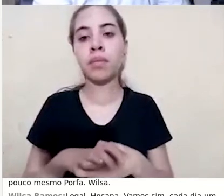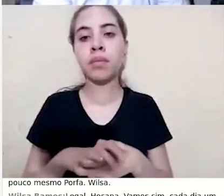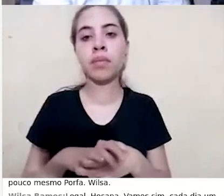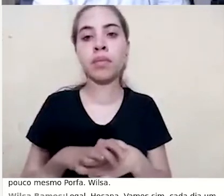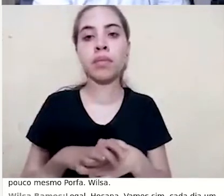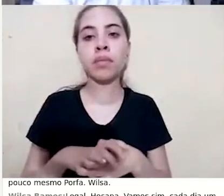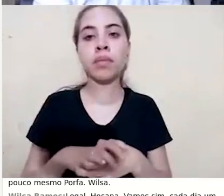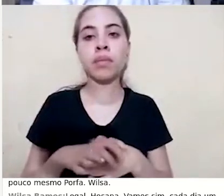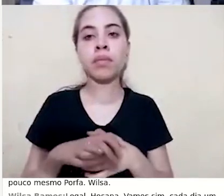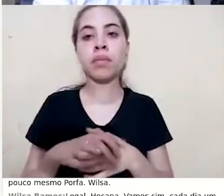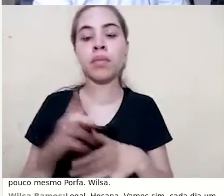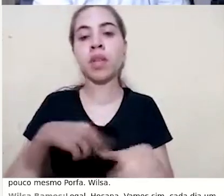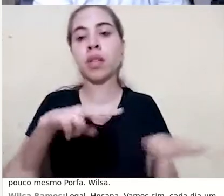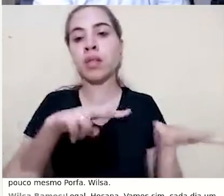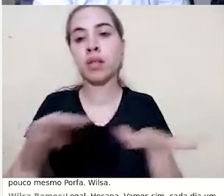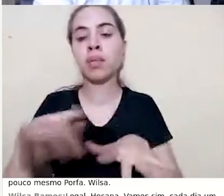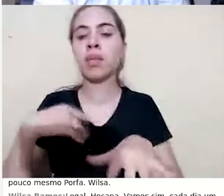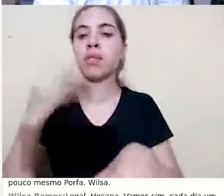é responder